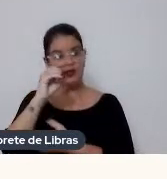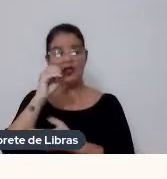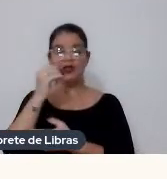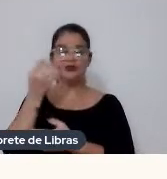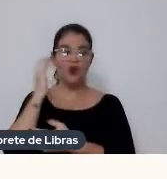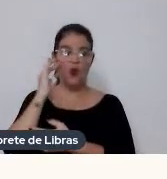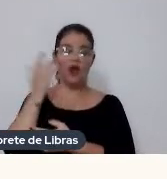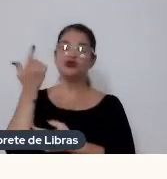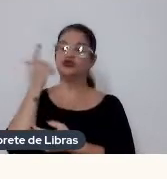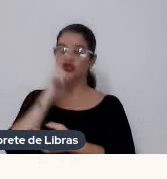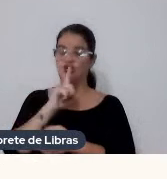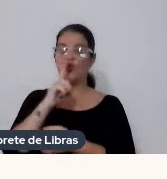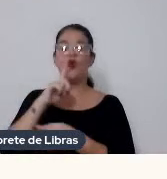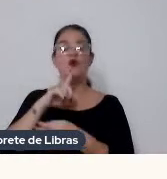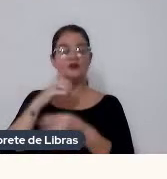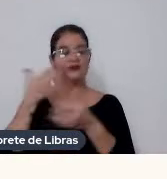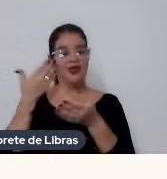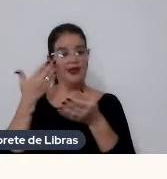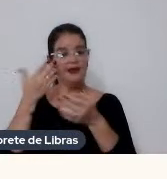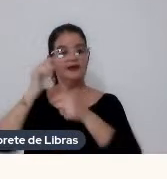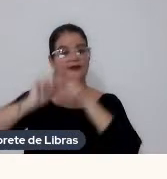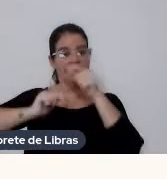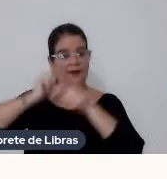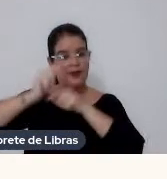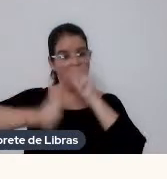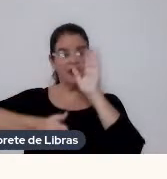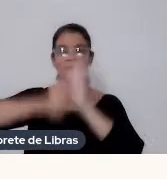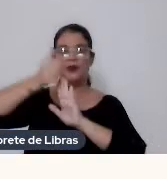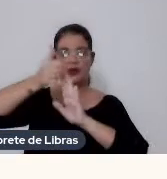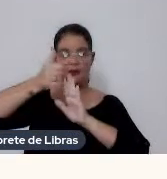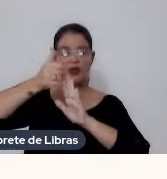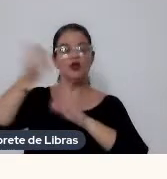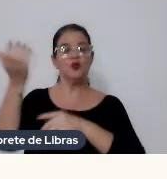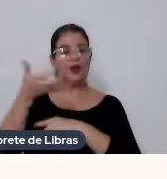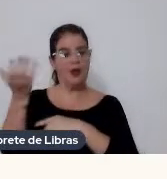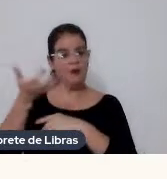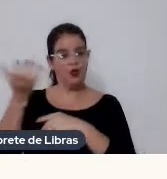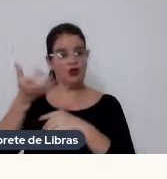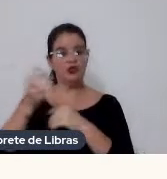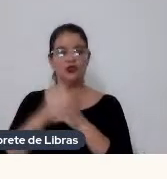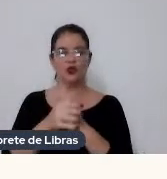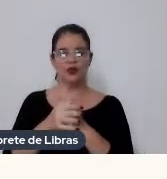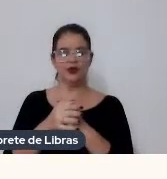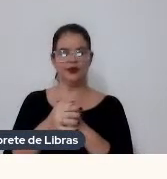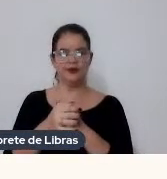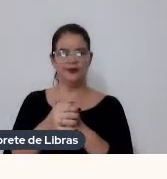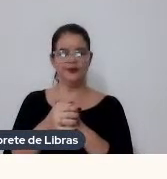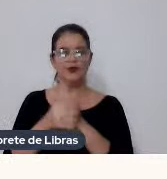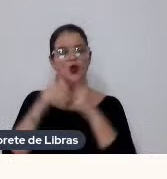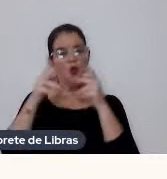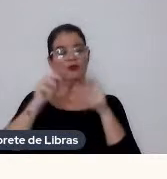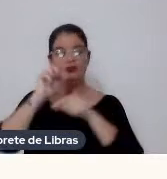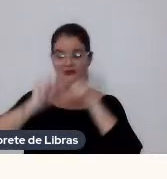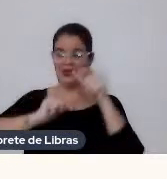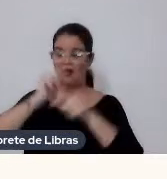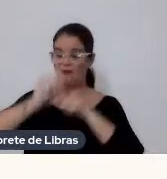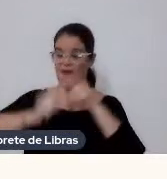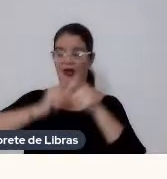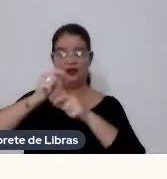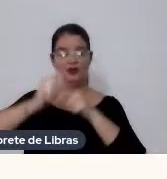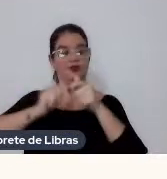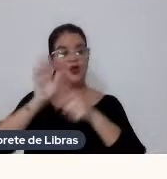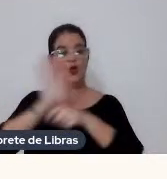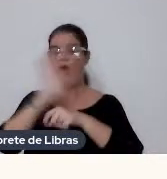gente consegue engatar O nosso primeiro trabalho Na produtora Como um trabalho grande, né Não era um curta